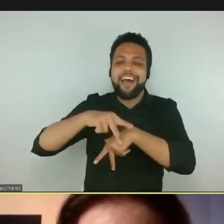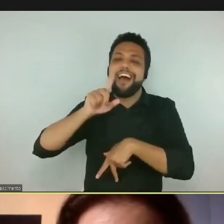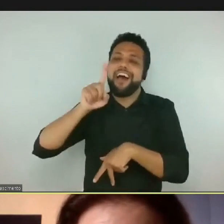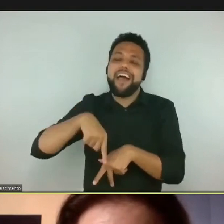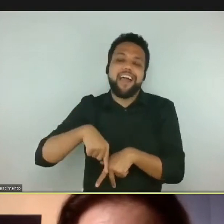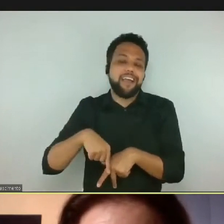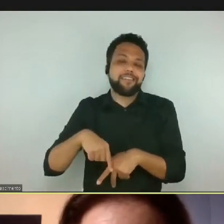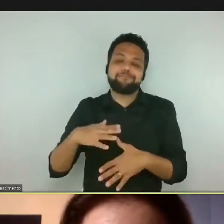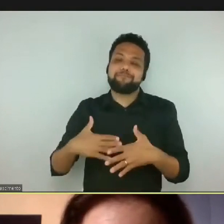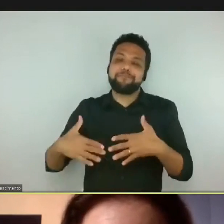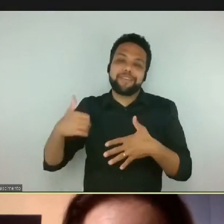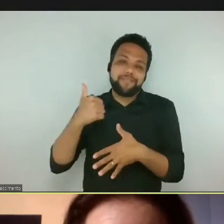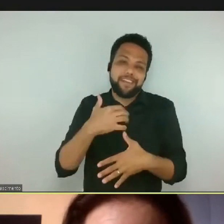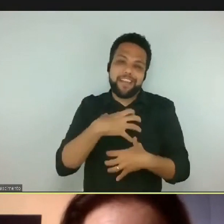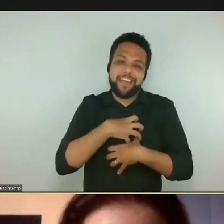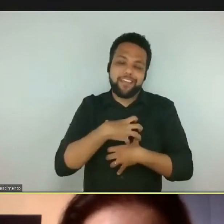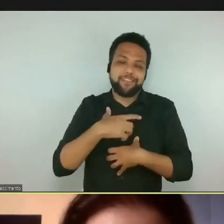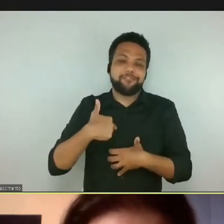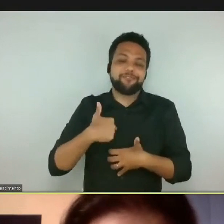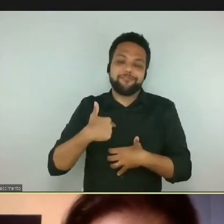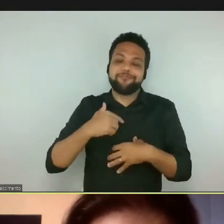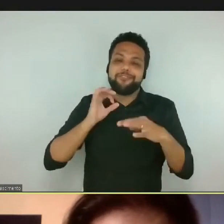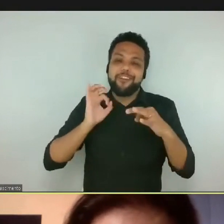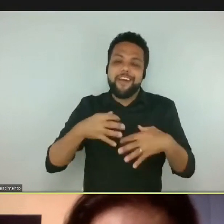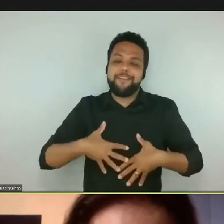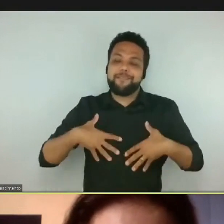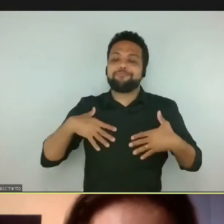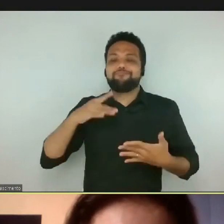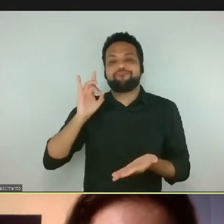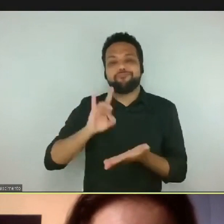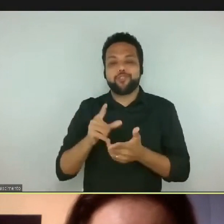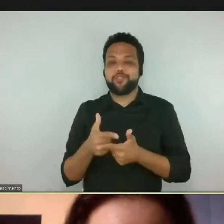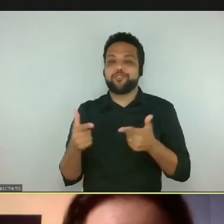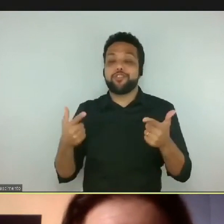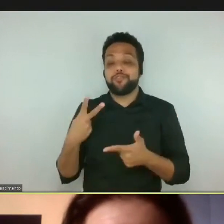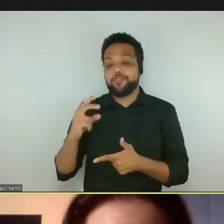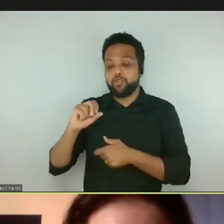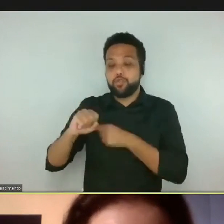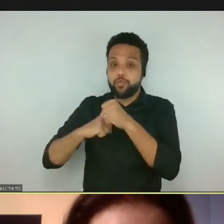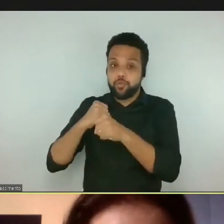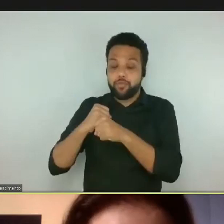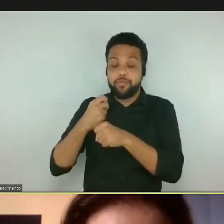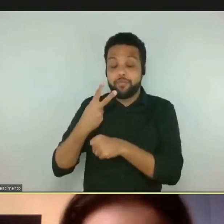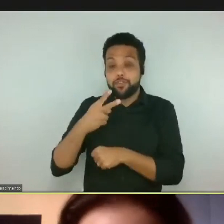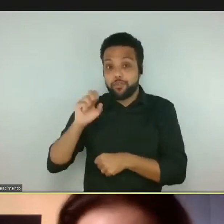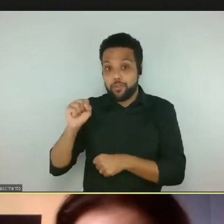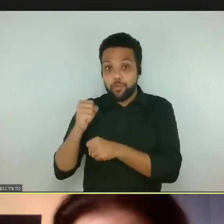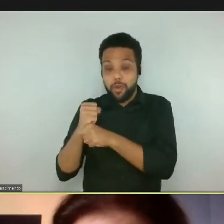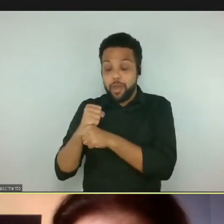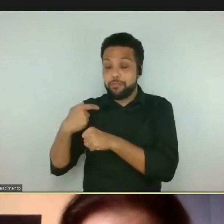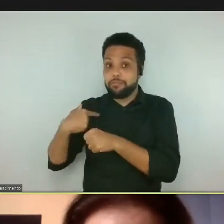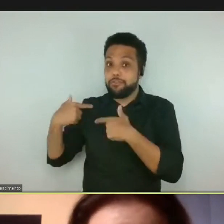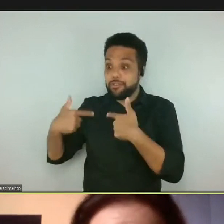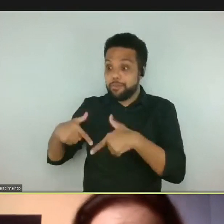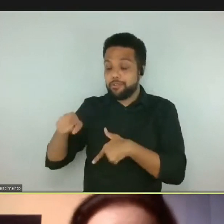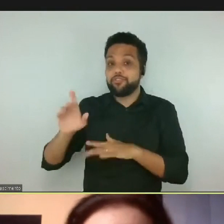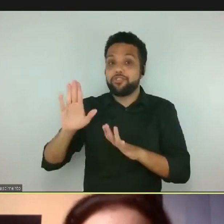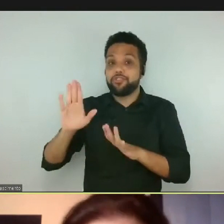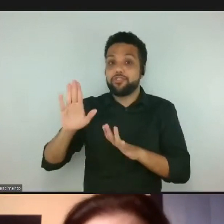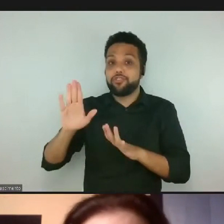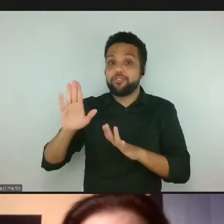anos eu tenho tido essa sorte. Eu vou pedir para a Mariângela entrar com a câmera